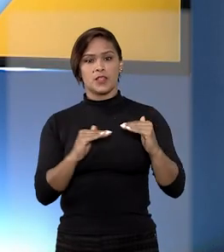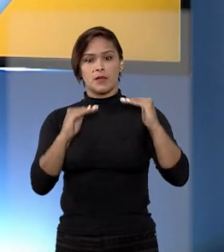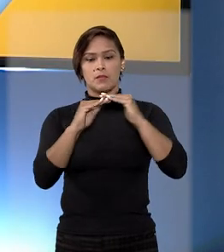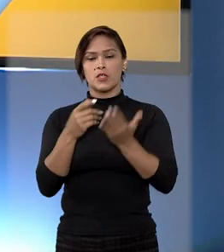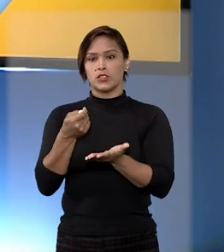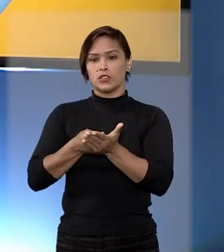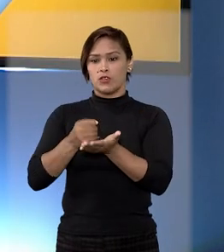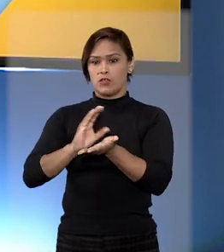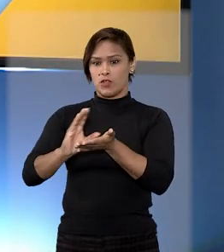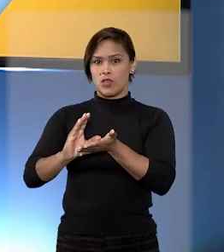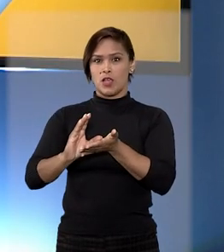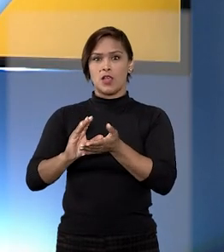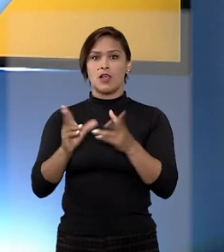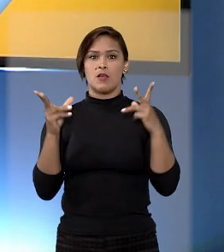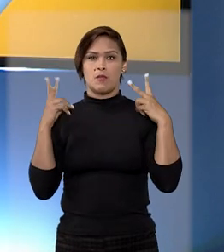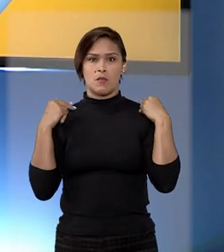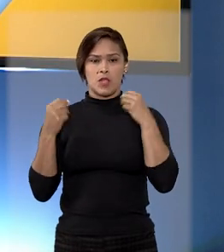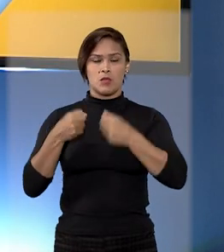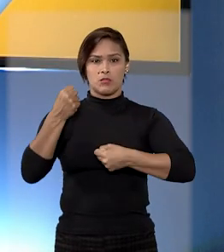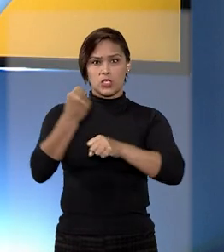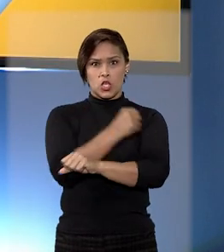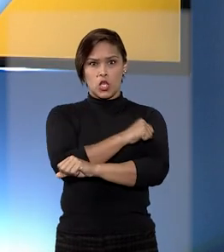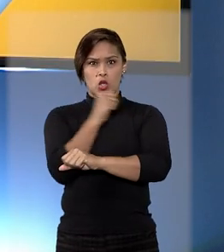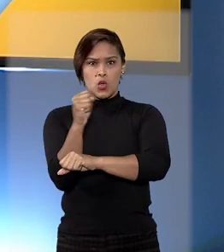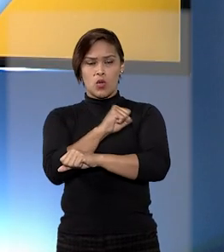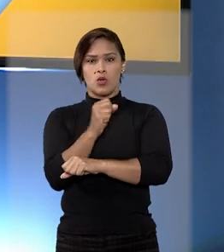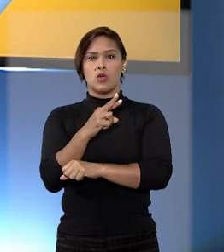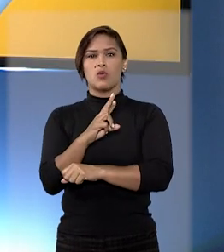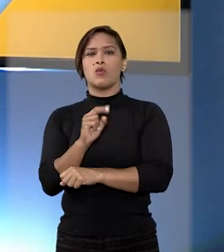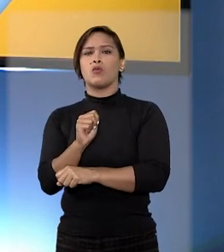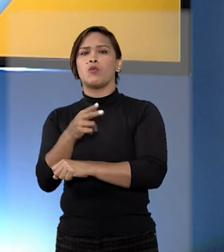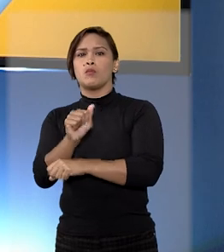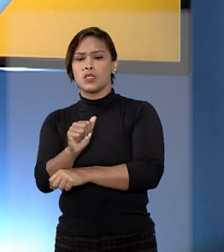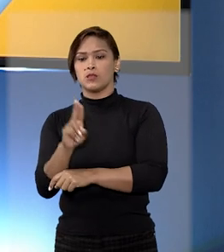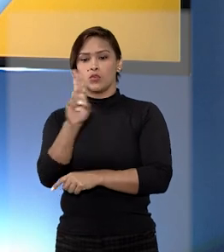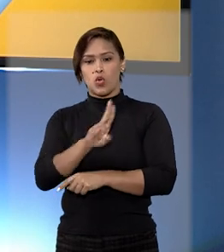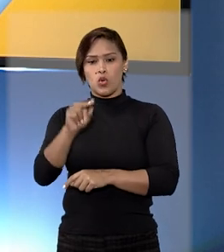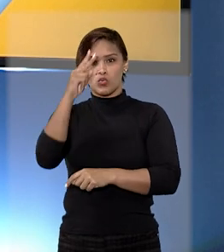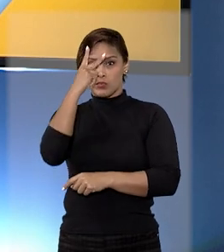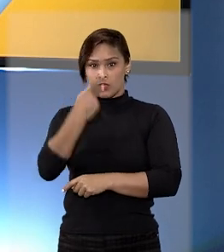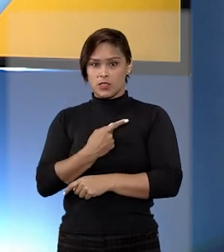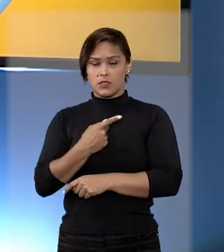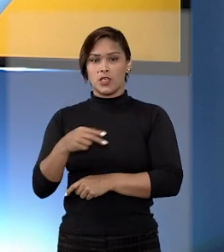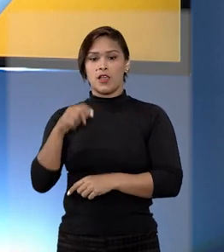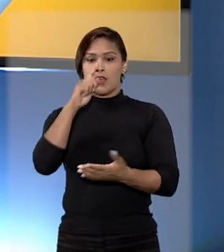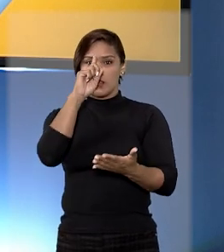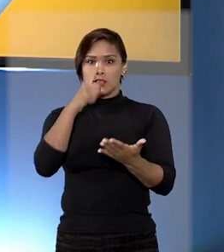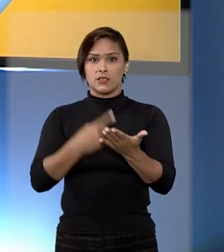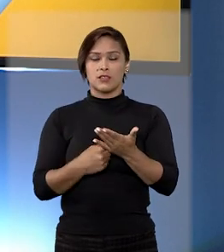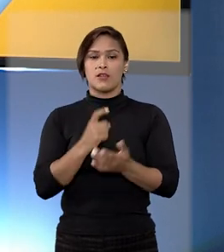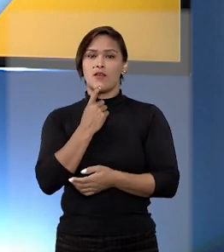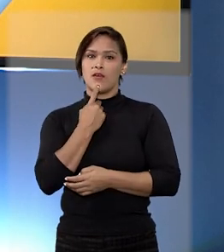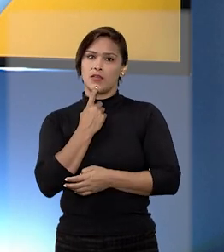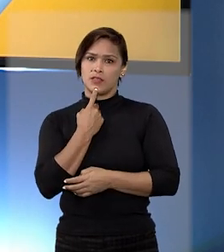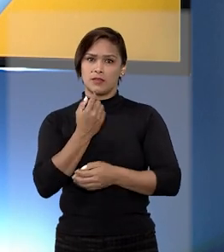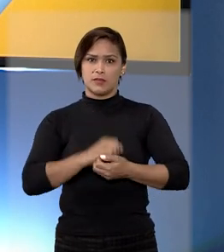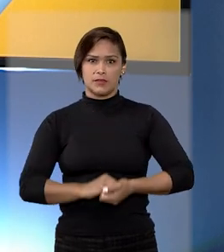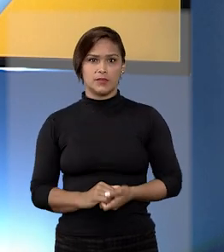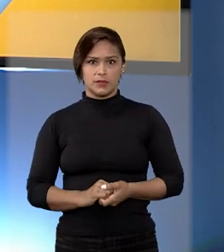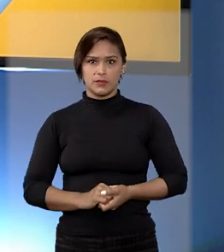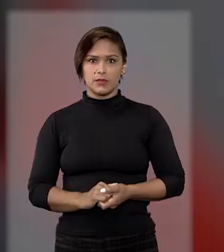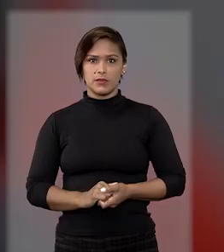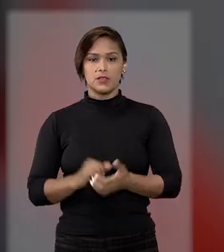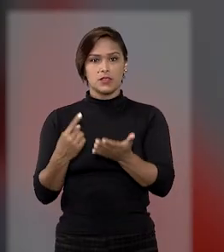Mantida a indenização para o piloto Rubens Barrichello por uso indevido de imagem. A decisão foi do ministro Luiz Felipe